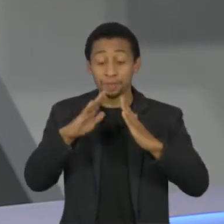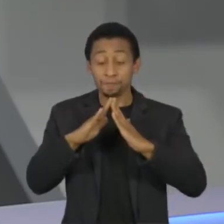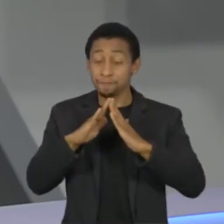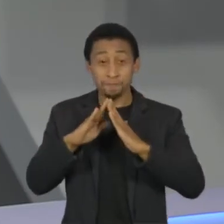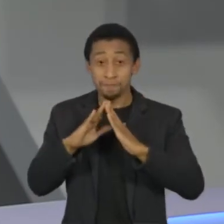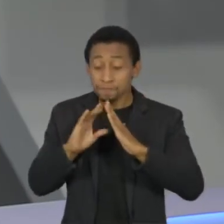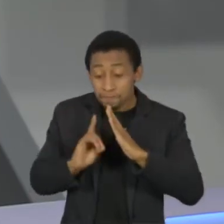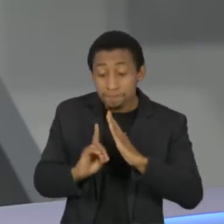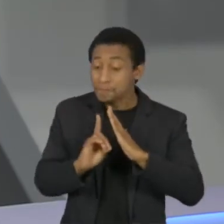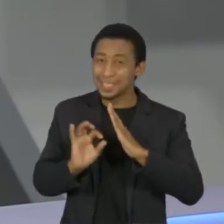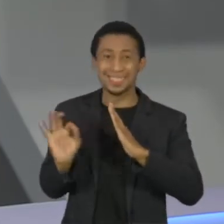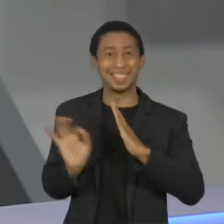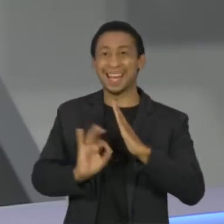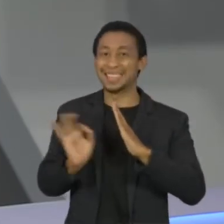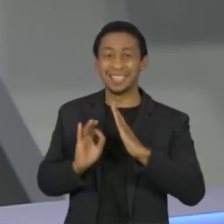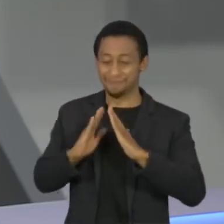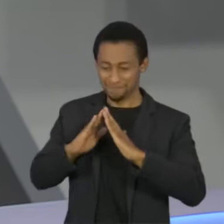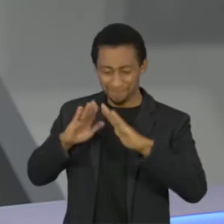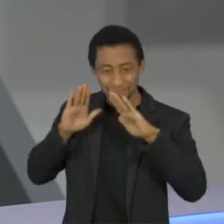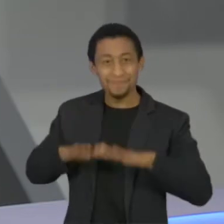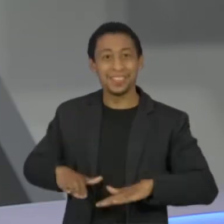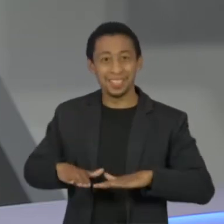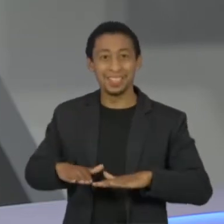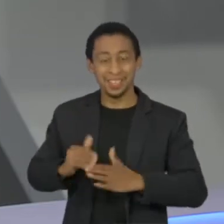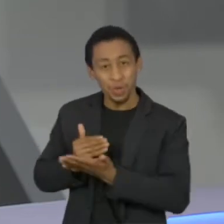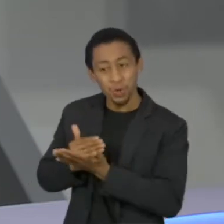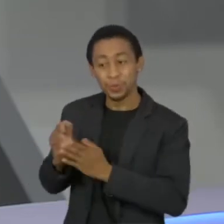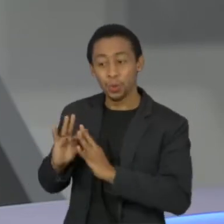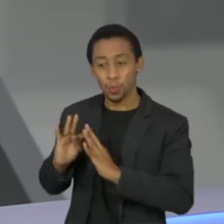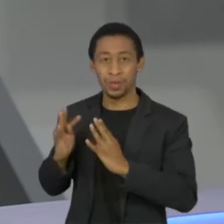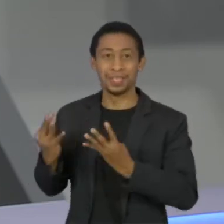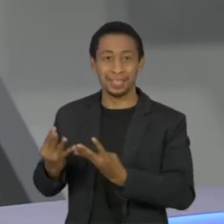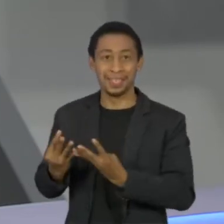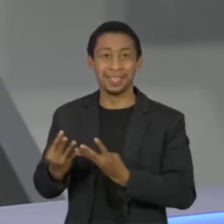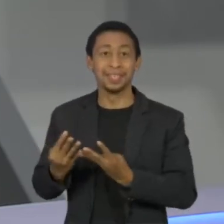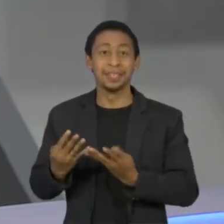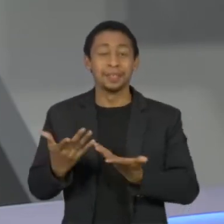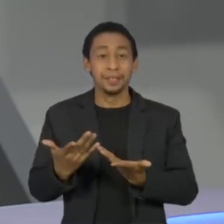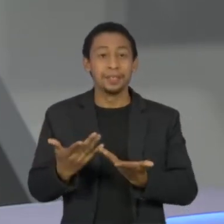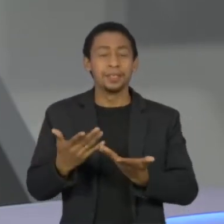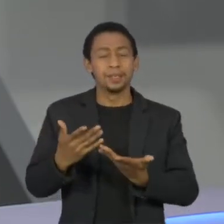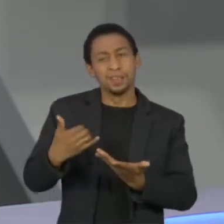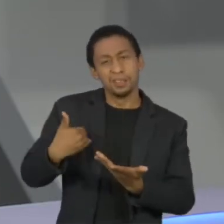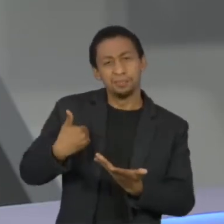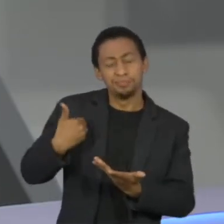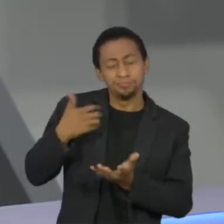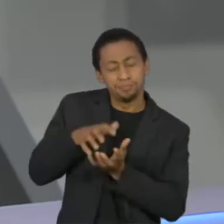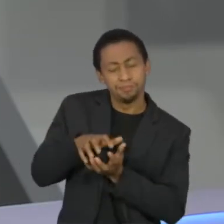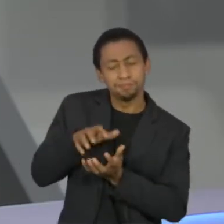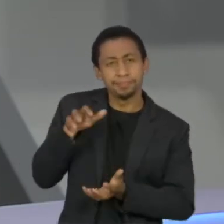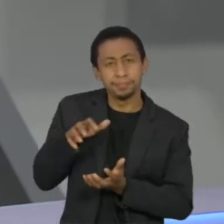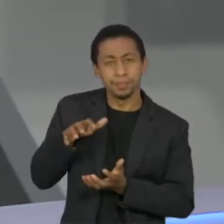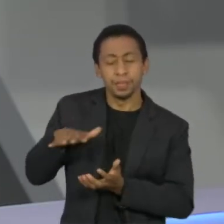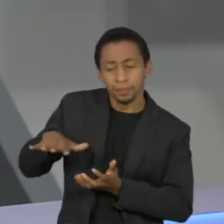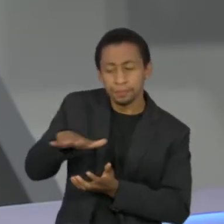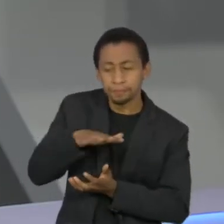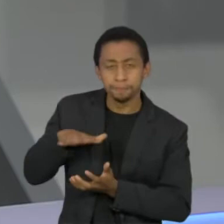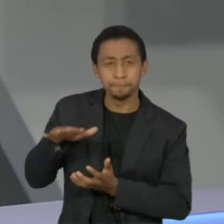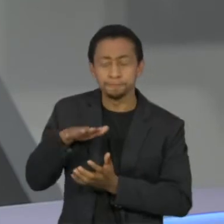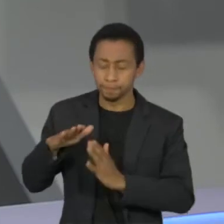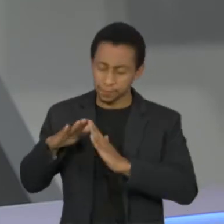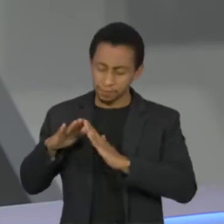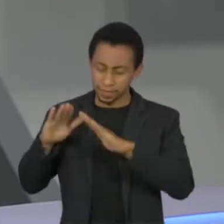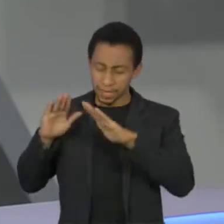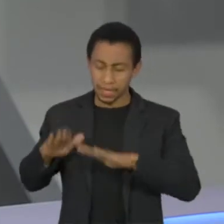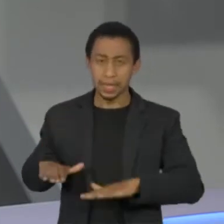de casa desde que começou a quarentena. Essa alta adesão nessa faixa de idade da população ao isolamento social